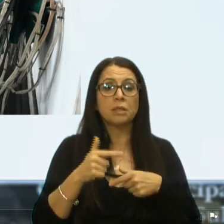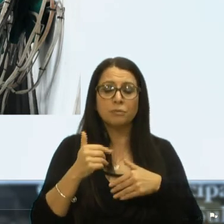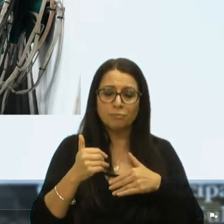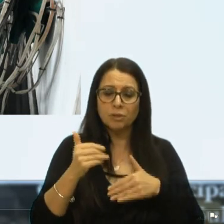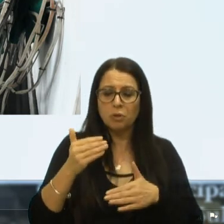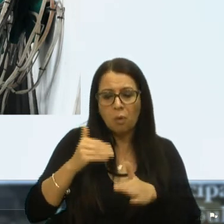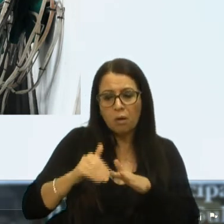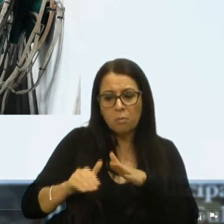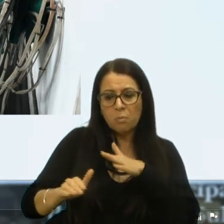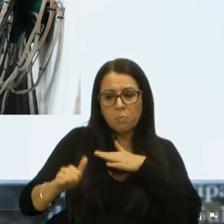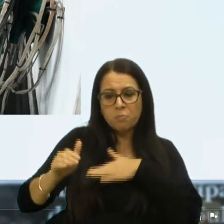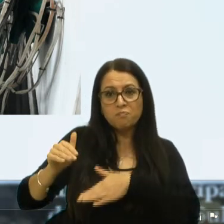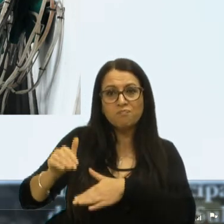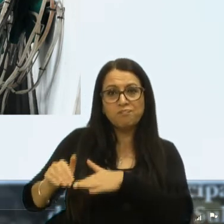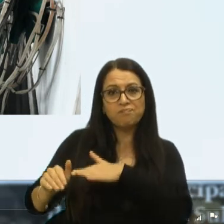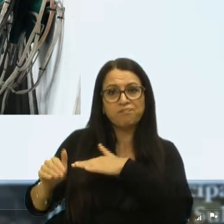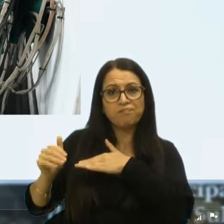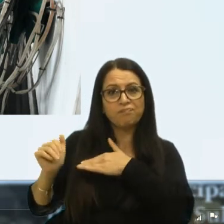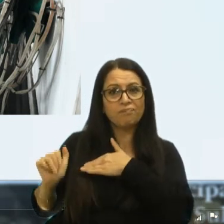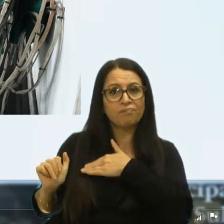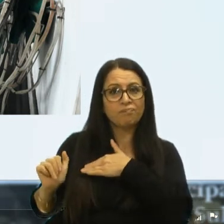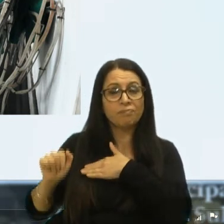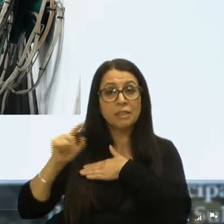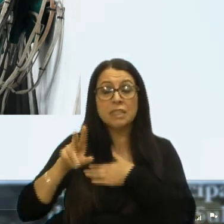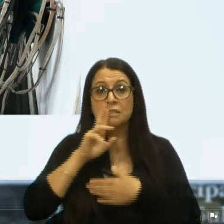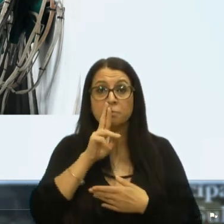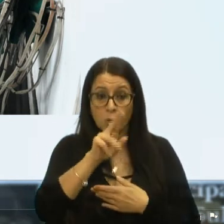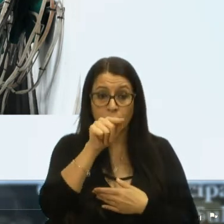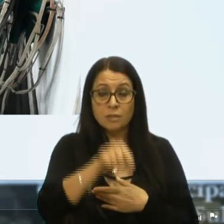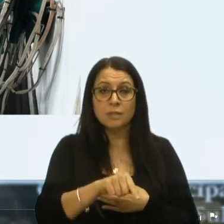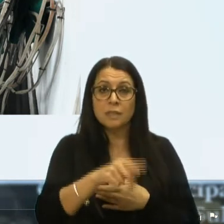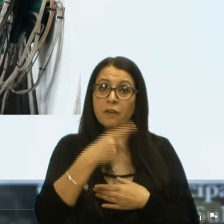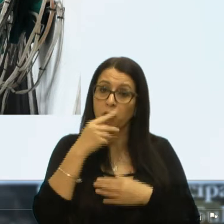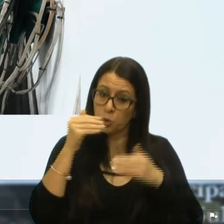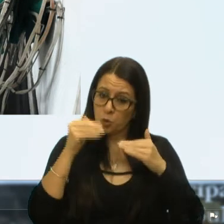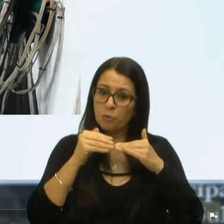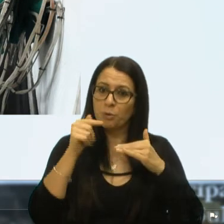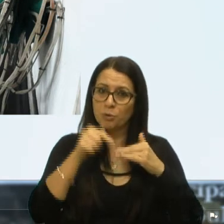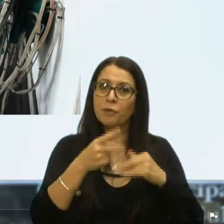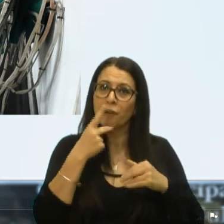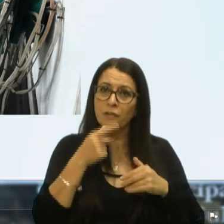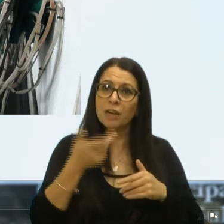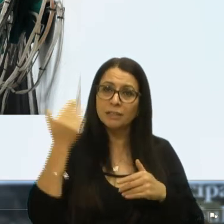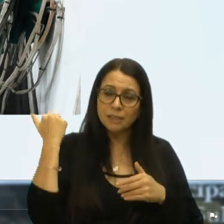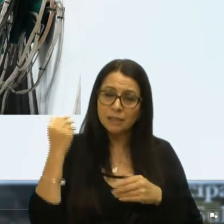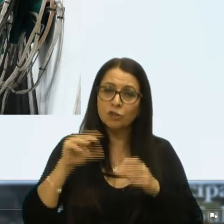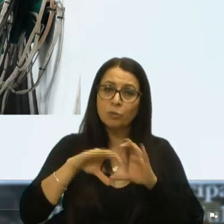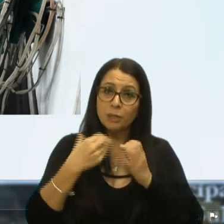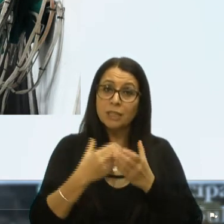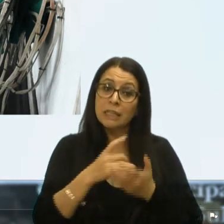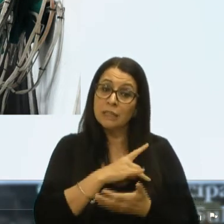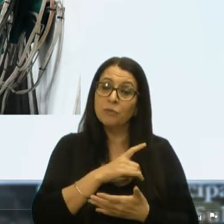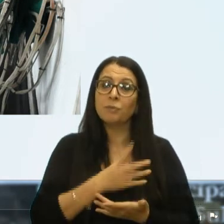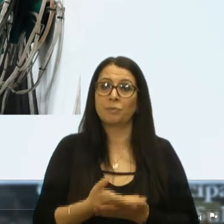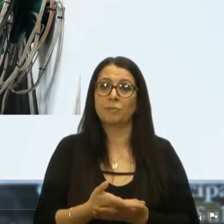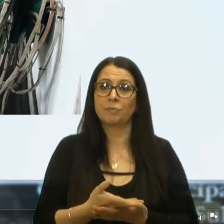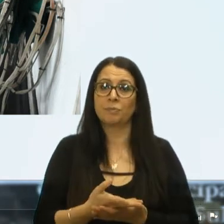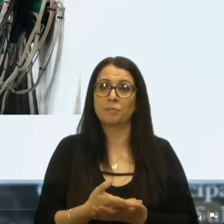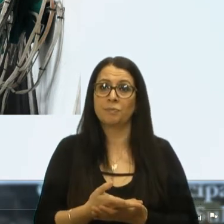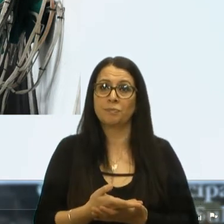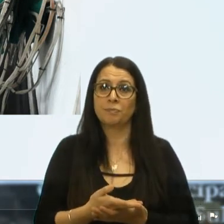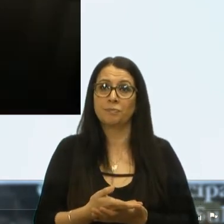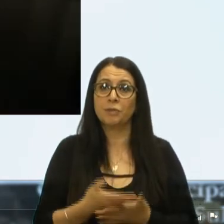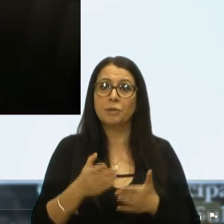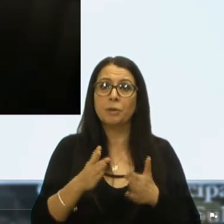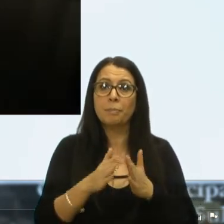trás. E nas respostas que veio aqui, condiz com aquilo que eu vinha falando e a comunidade está temendo. Simplesmente